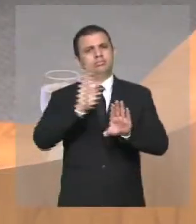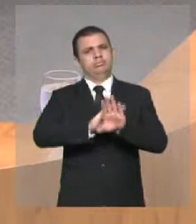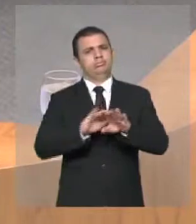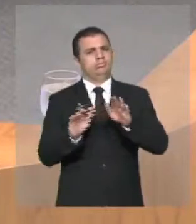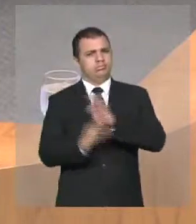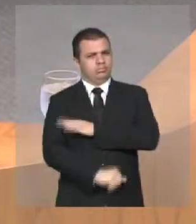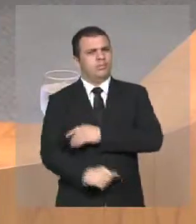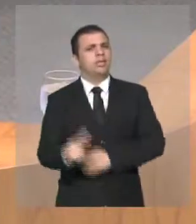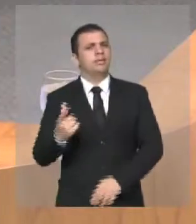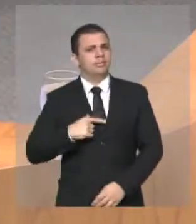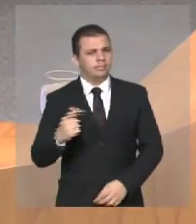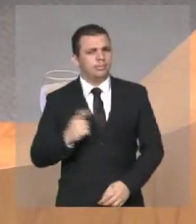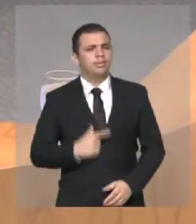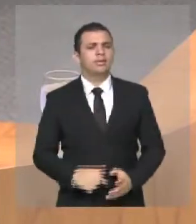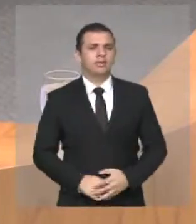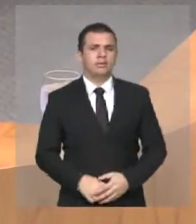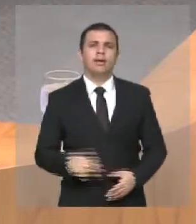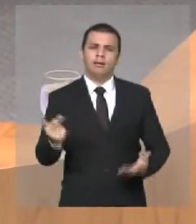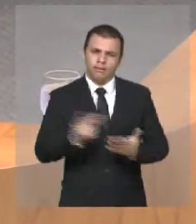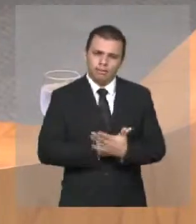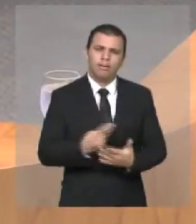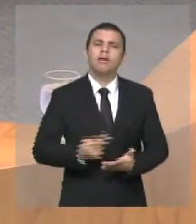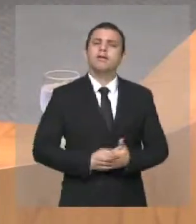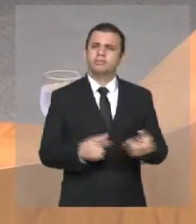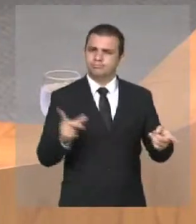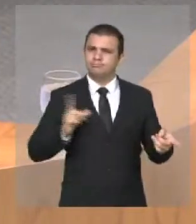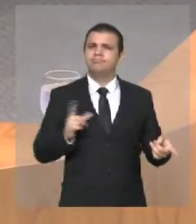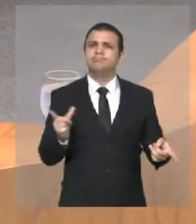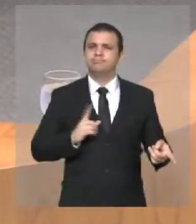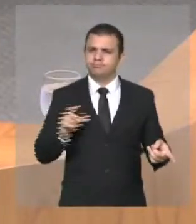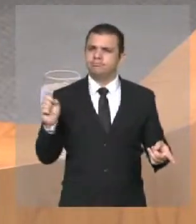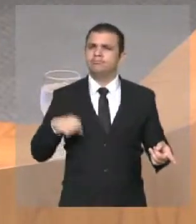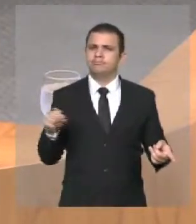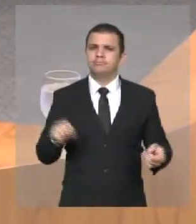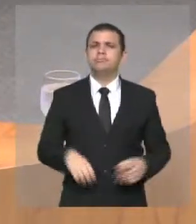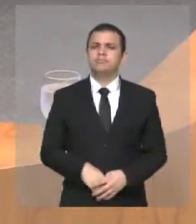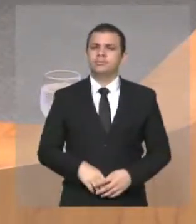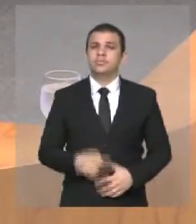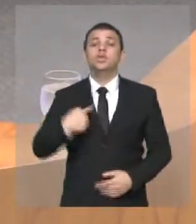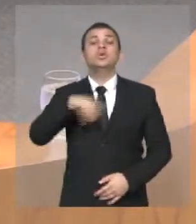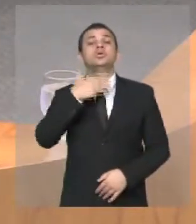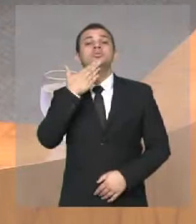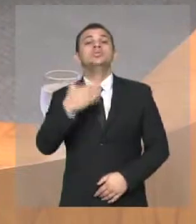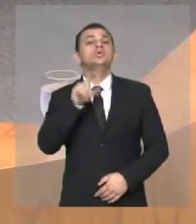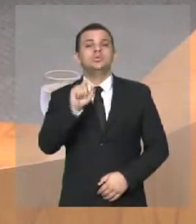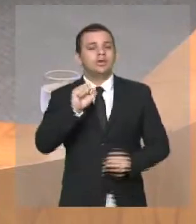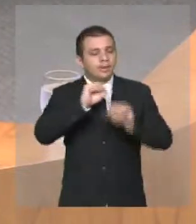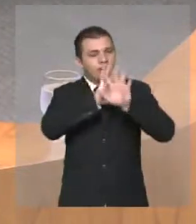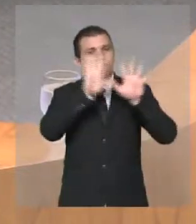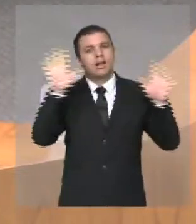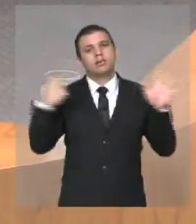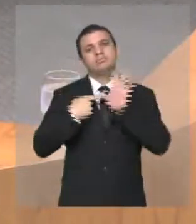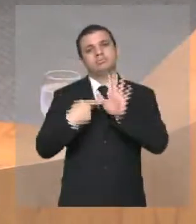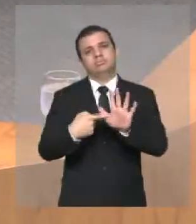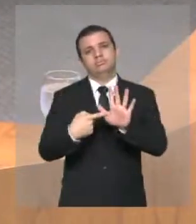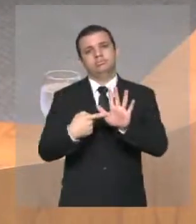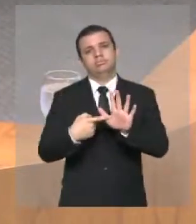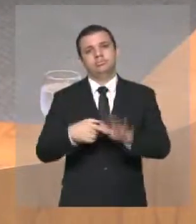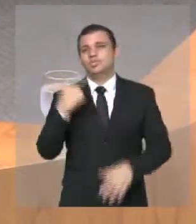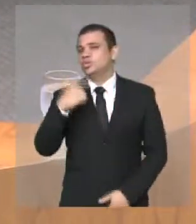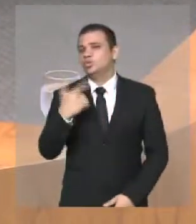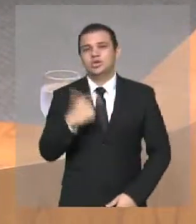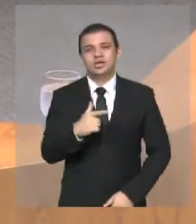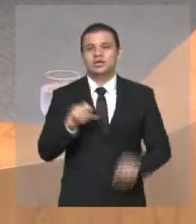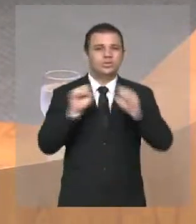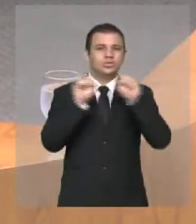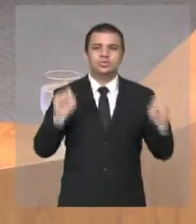porque tem erro. e a nossa solicitação aqui é de transparência, não tem nada no site da